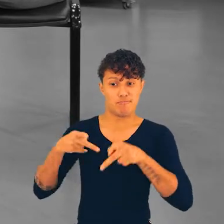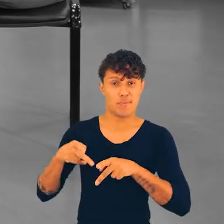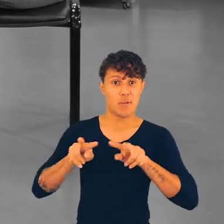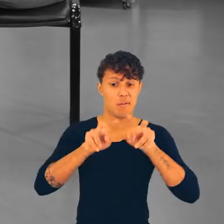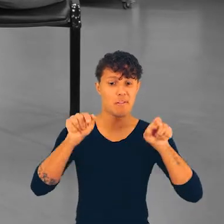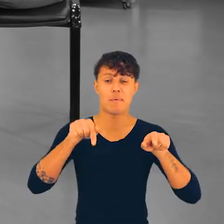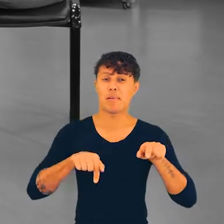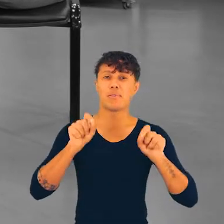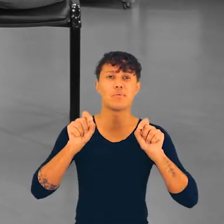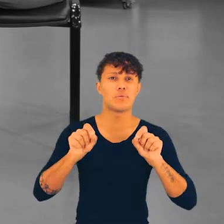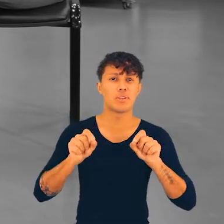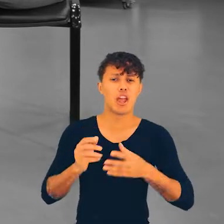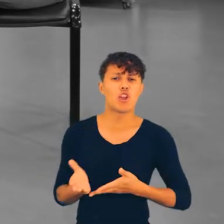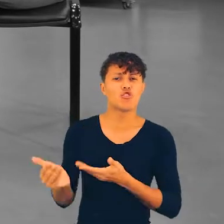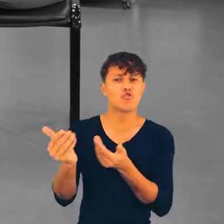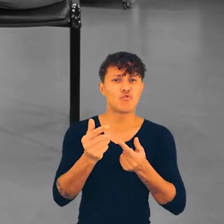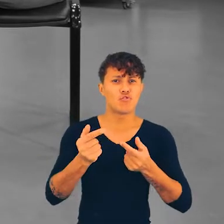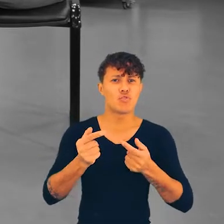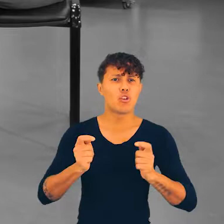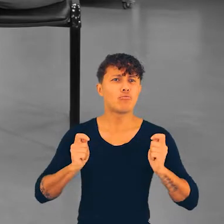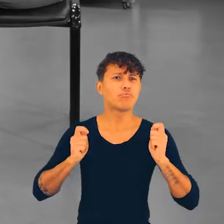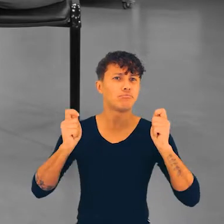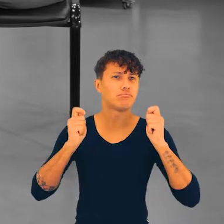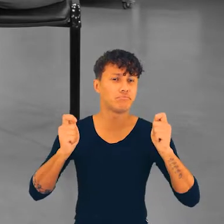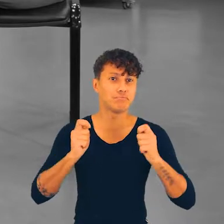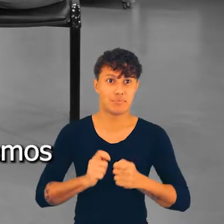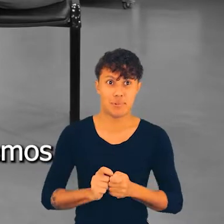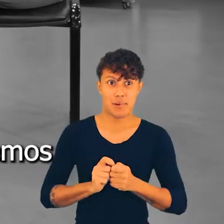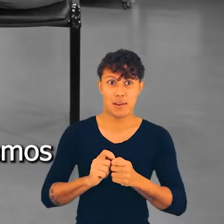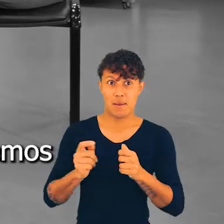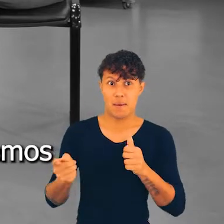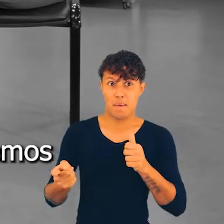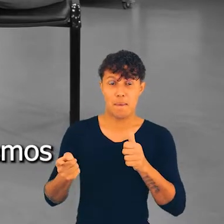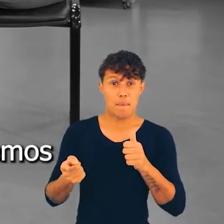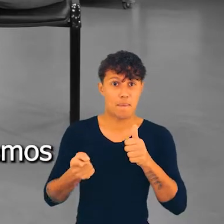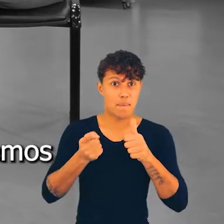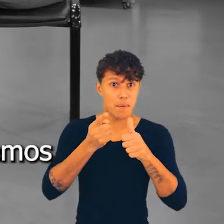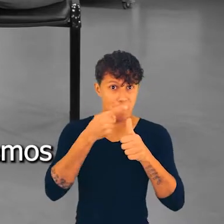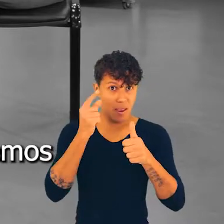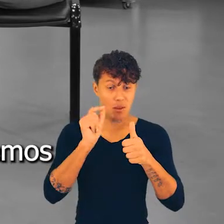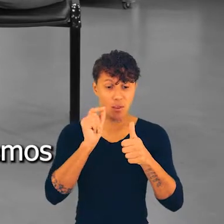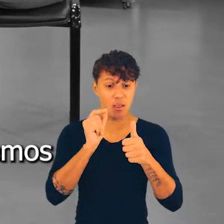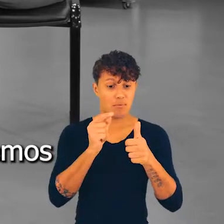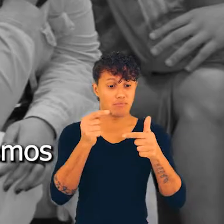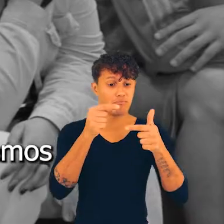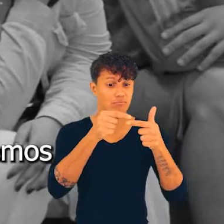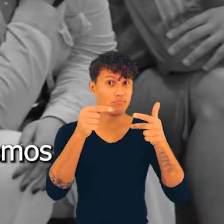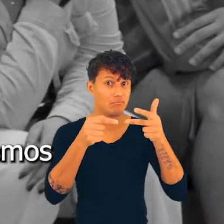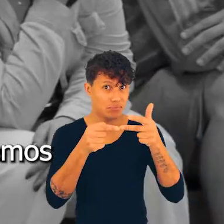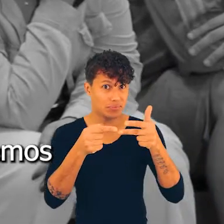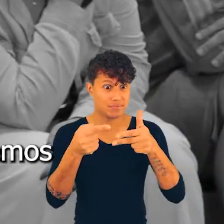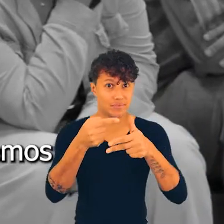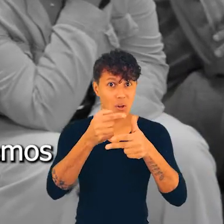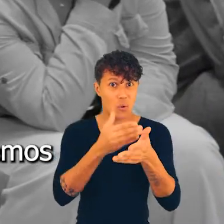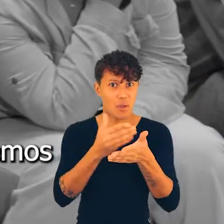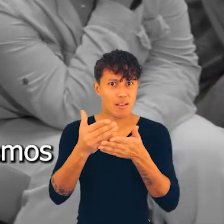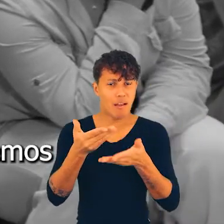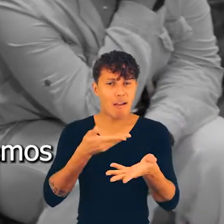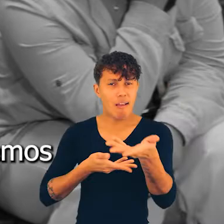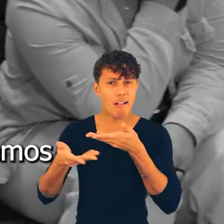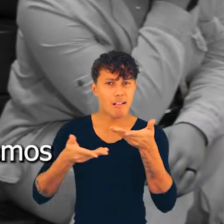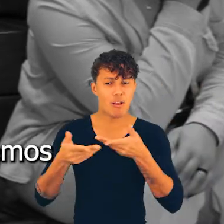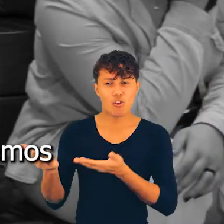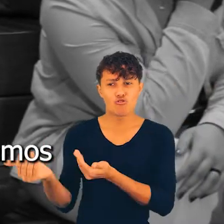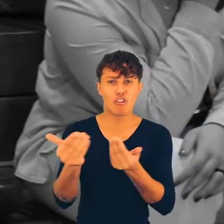Nosso tema dessa vez é Juventudes e Ativismo, a primeira parte de uma trilogia na qual abordaremos as relações entre